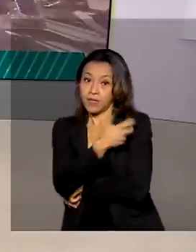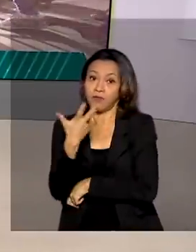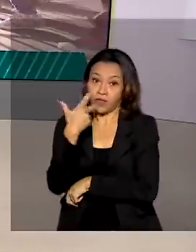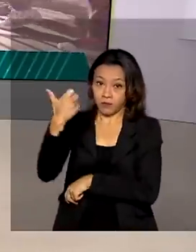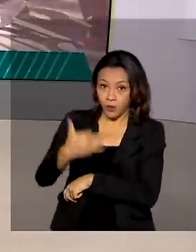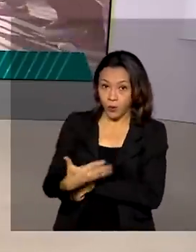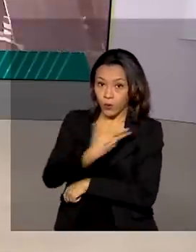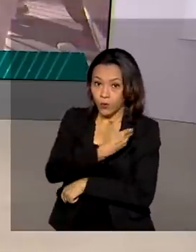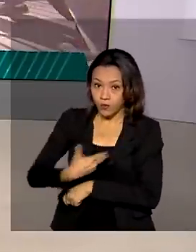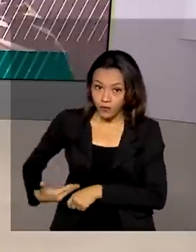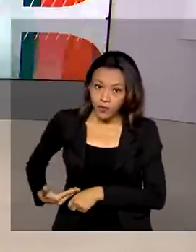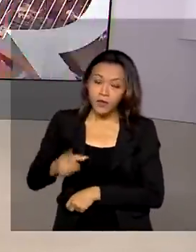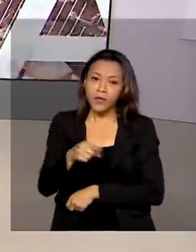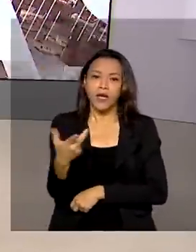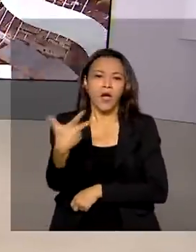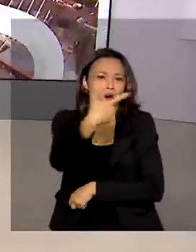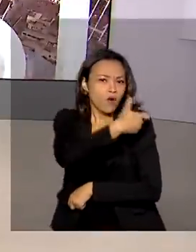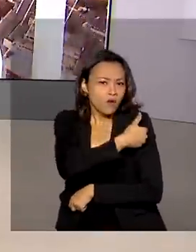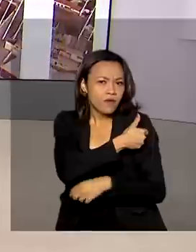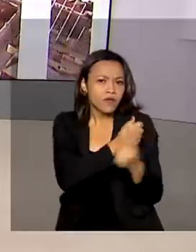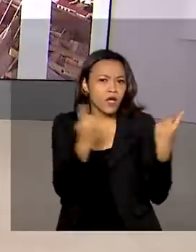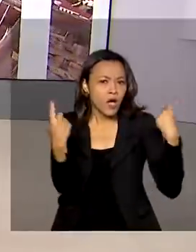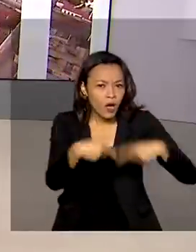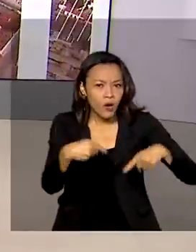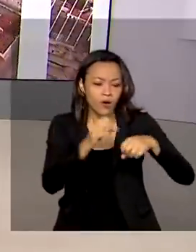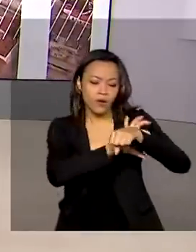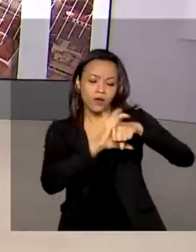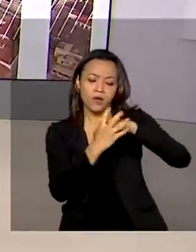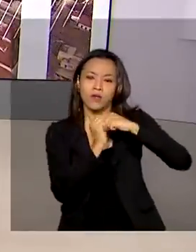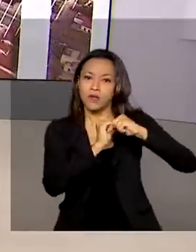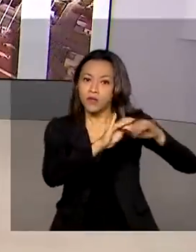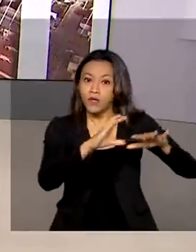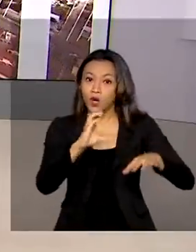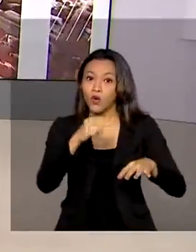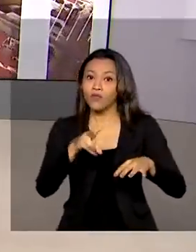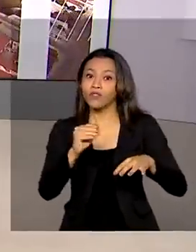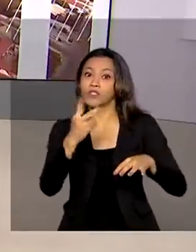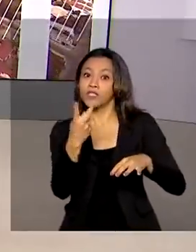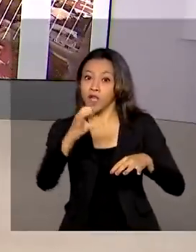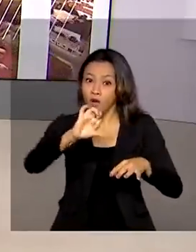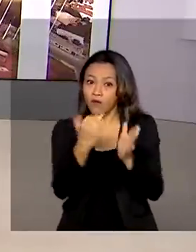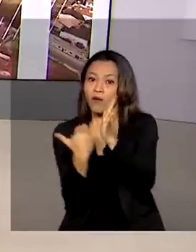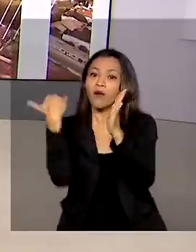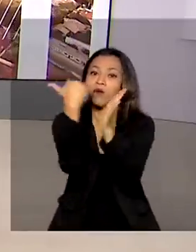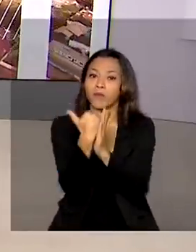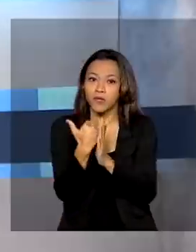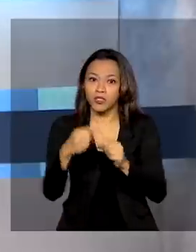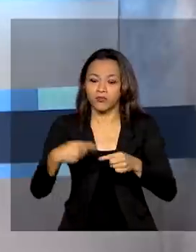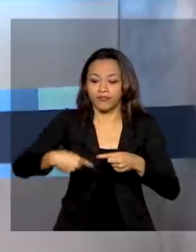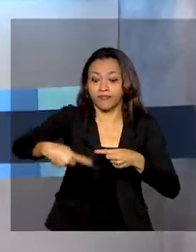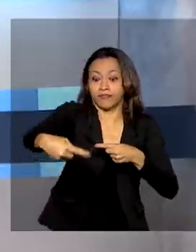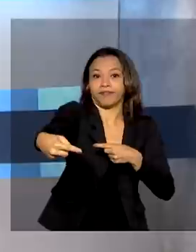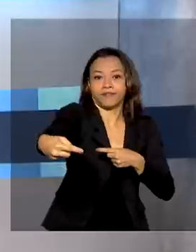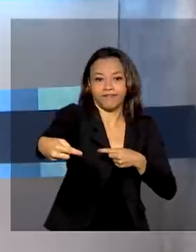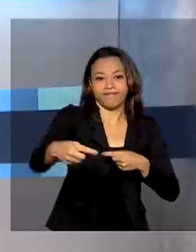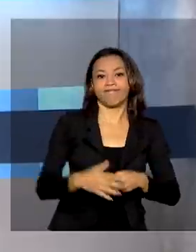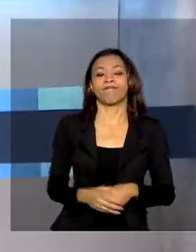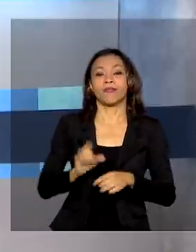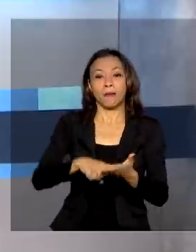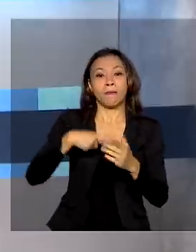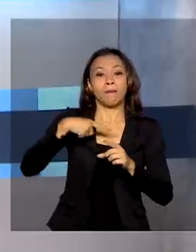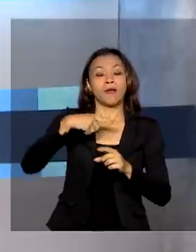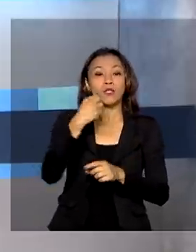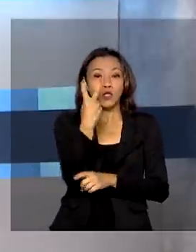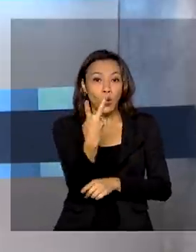governo é de que a oferta das vacinas contra a Covid-19 aumente nos próximos dias em todo o país. Mais 2 milhões